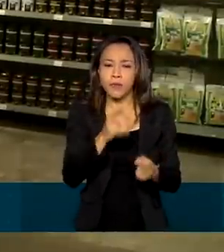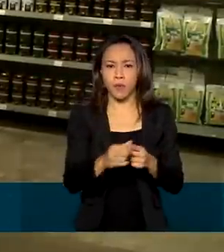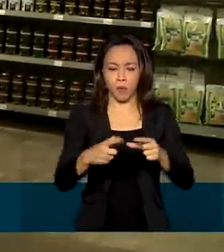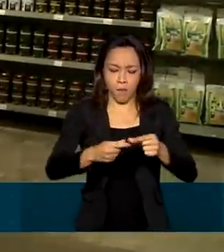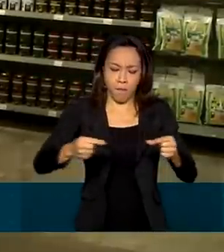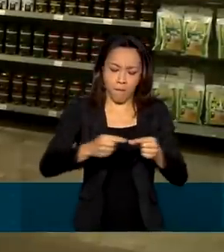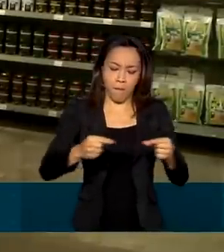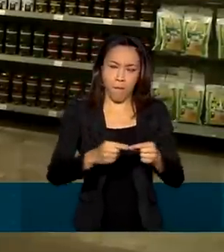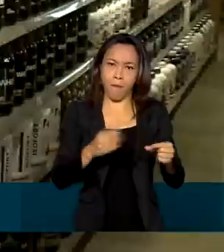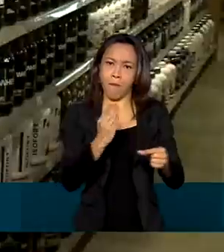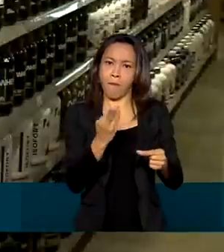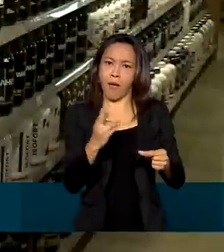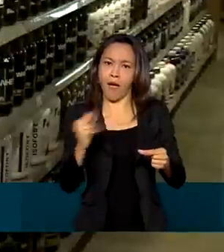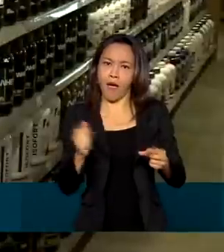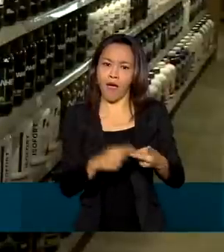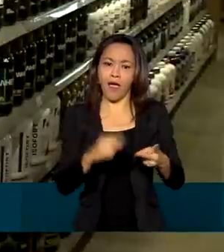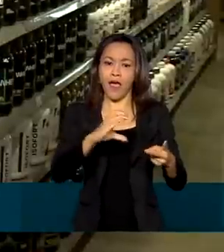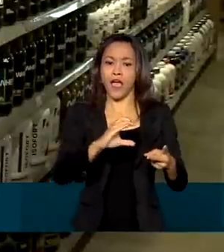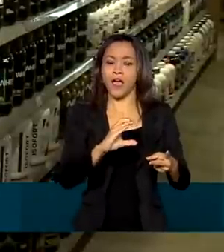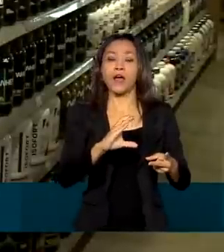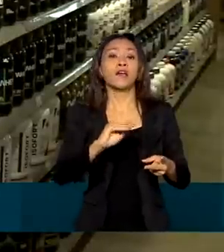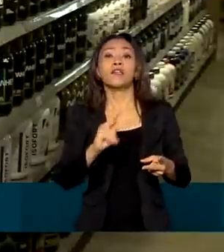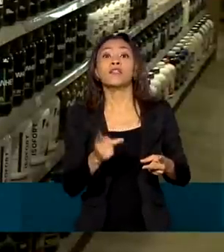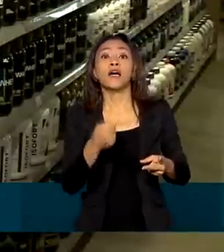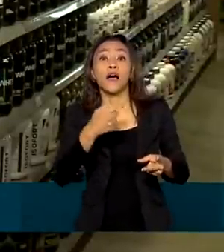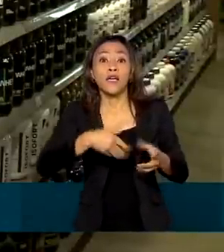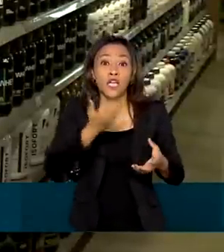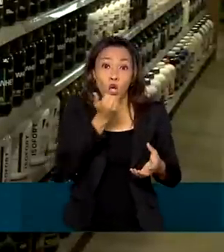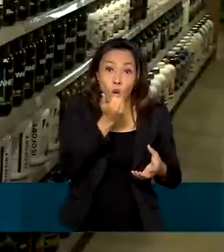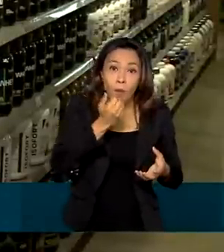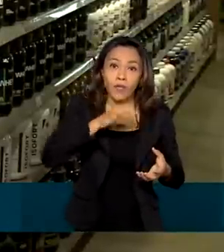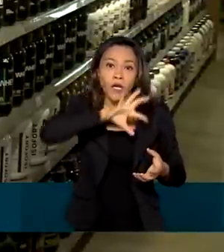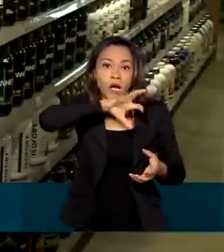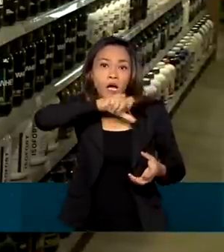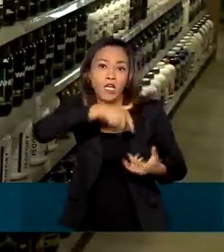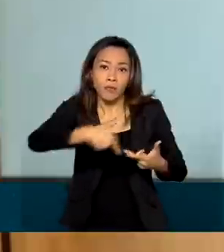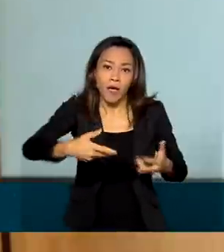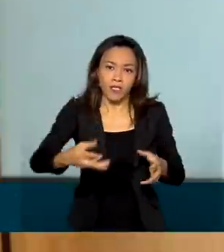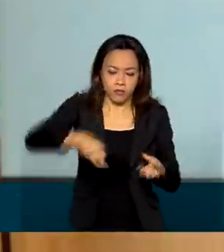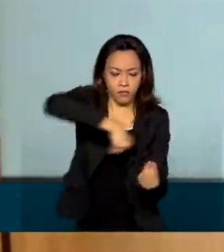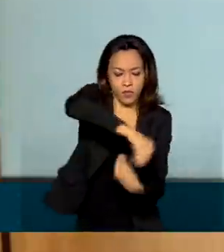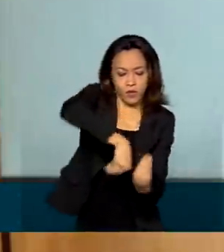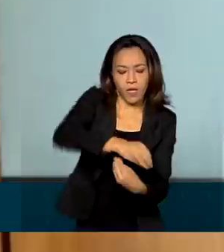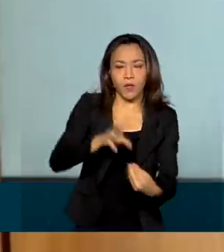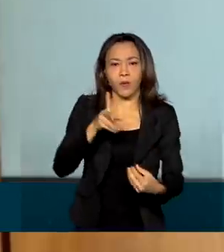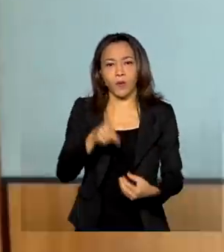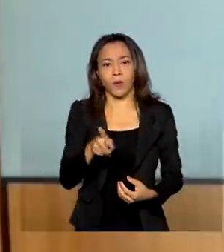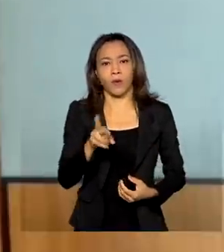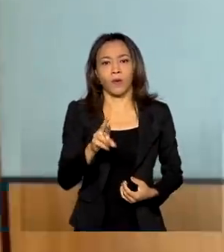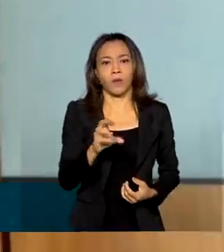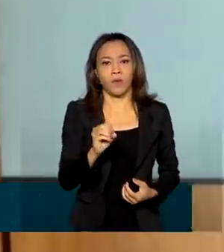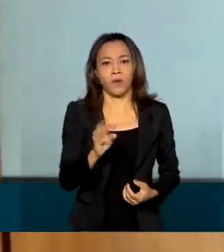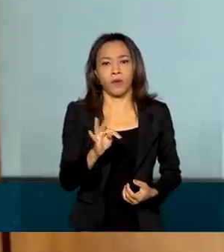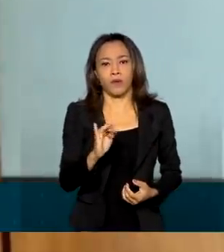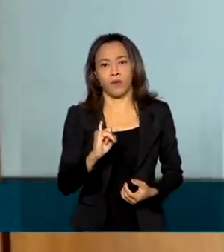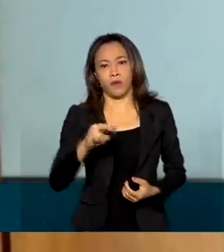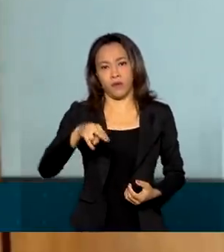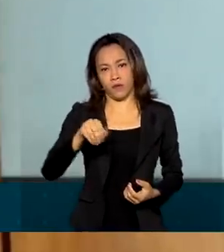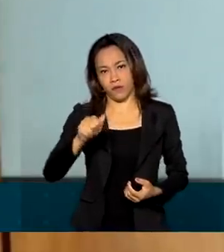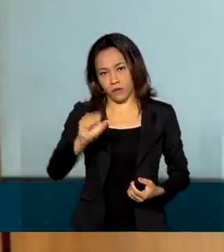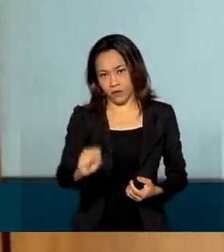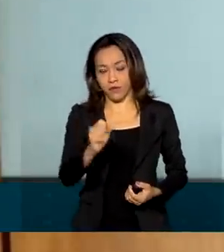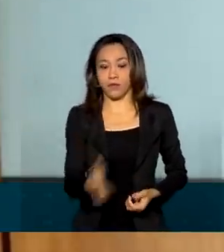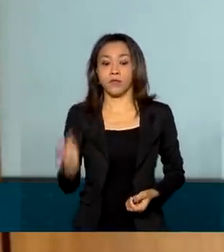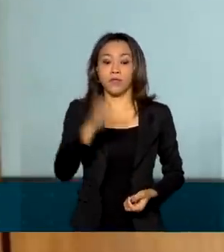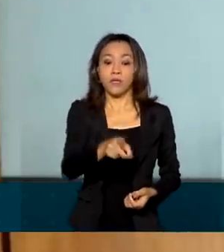cereais, shakes e rações adicionados com proteínas. Esse olhar que nós temos que ter na lógica de agregação